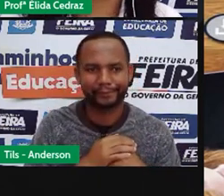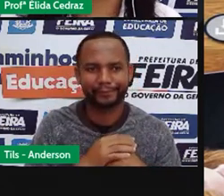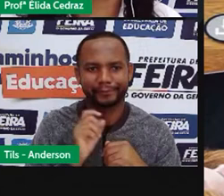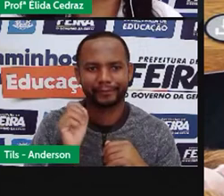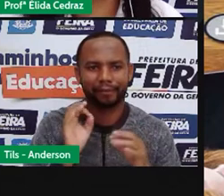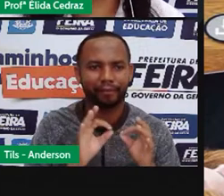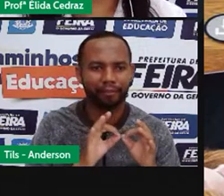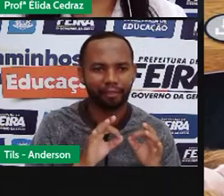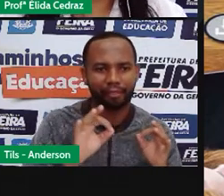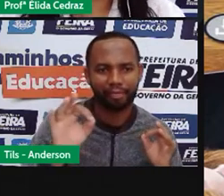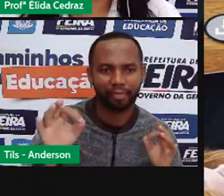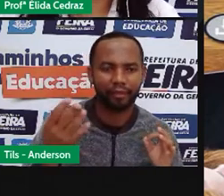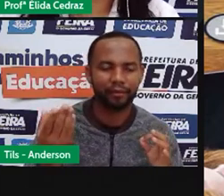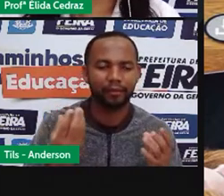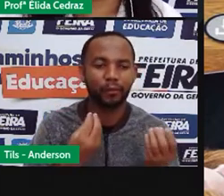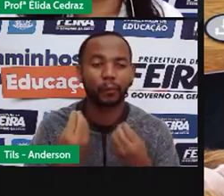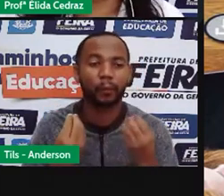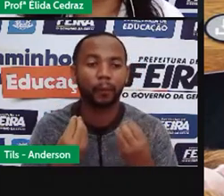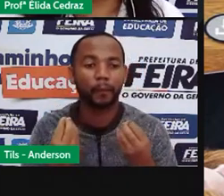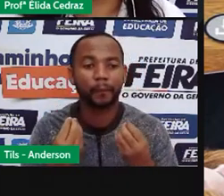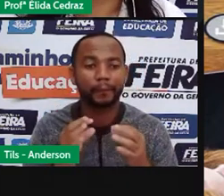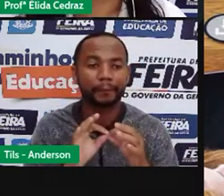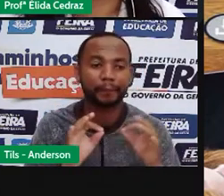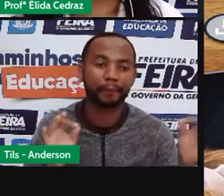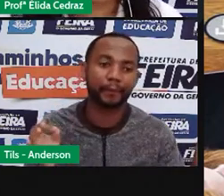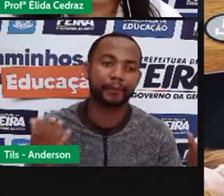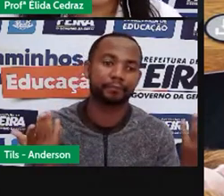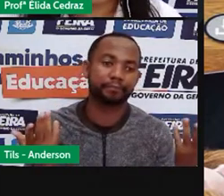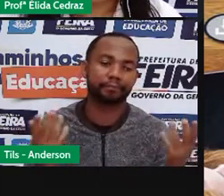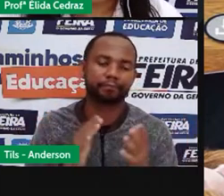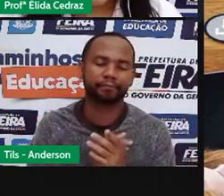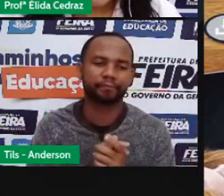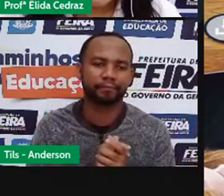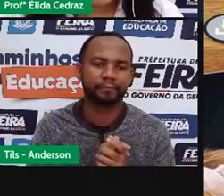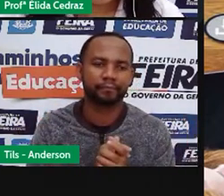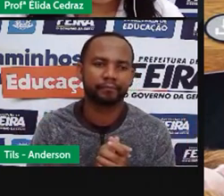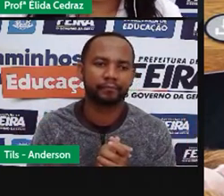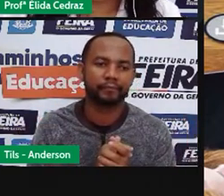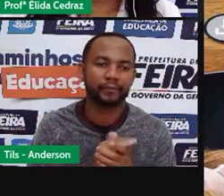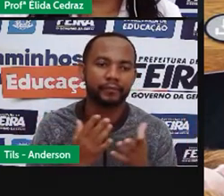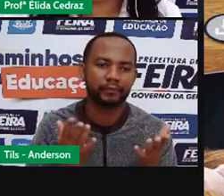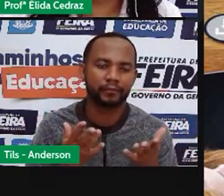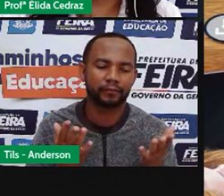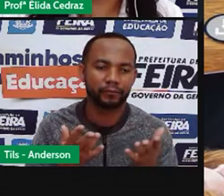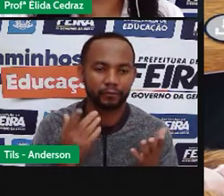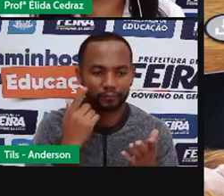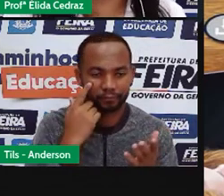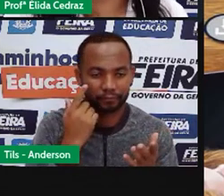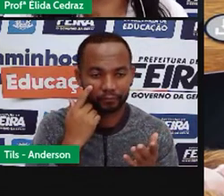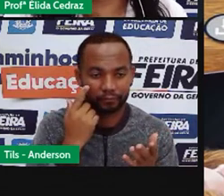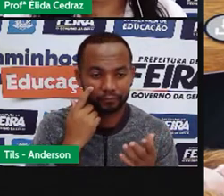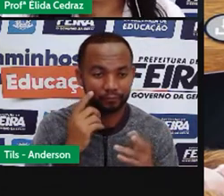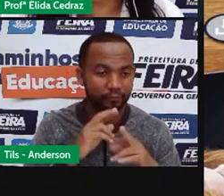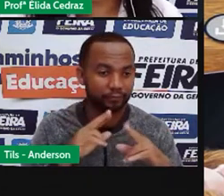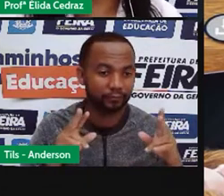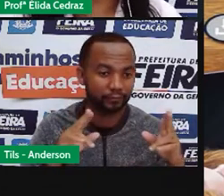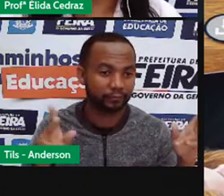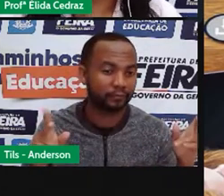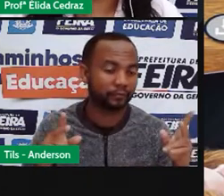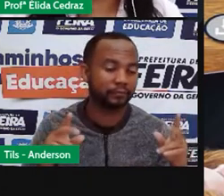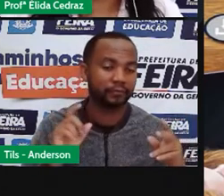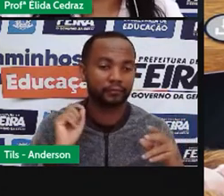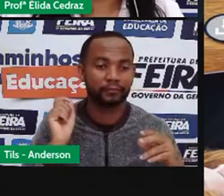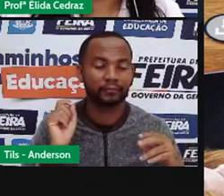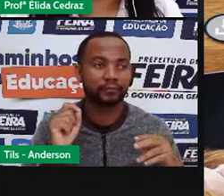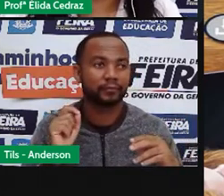distância encurtada através deles. E agora, como a Pró falou que houve outras pandemias,